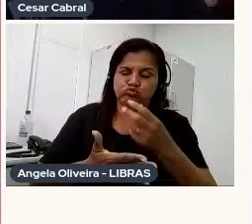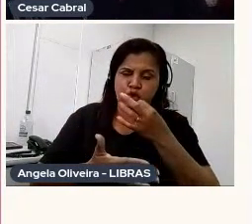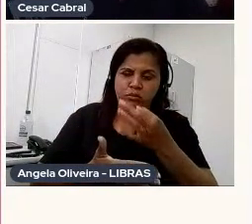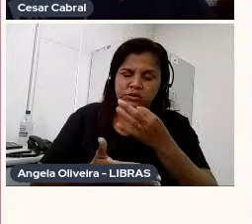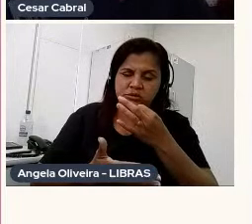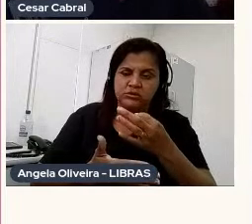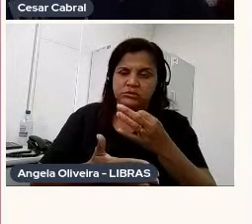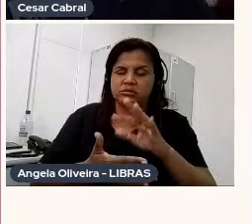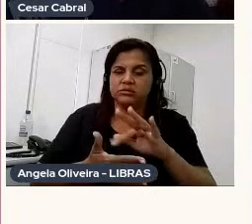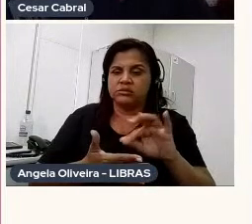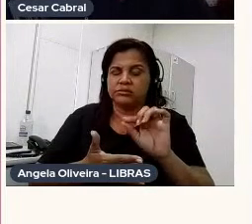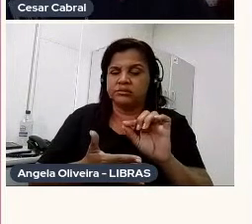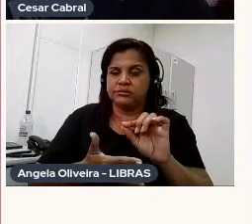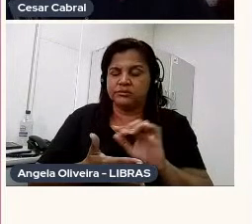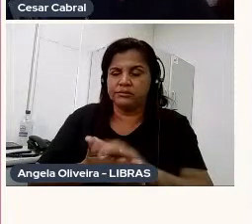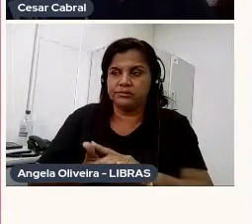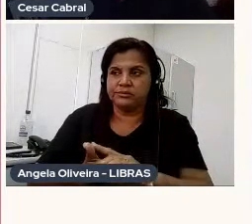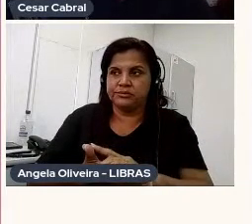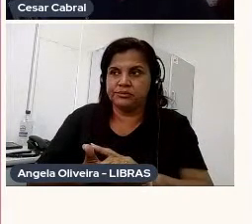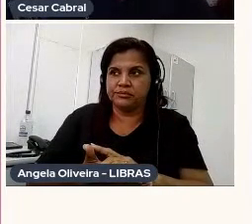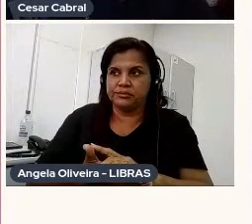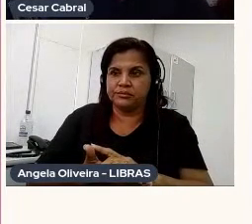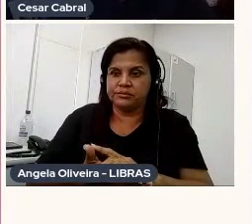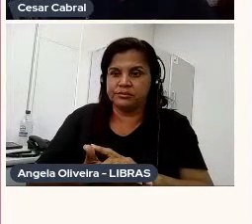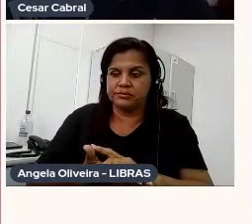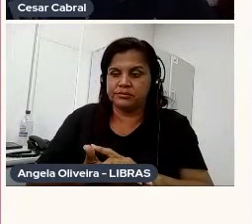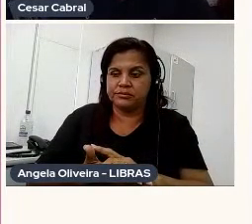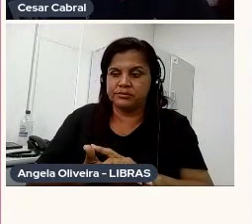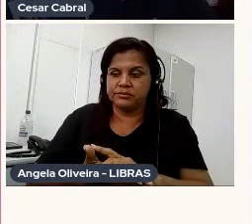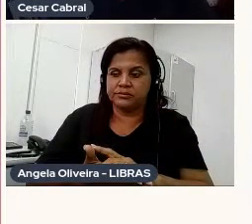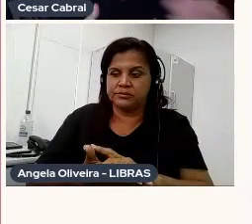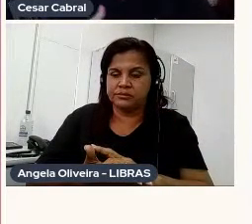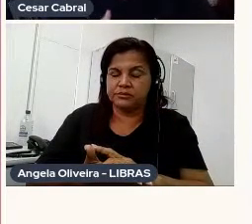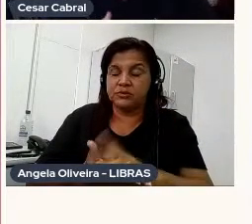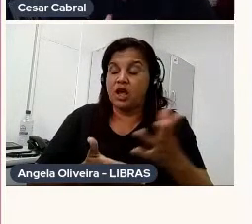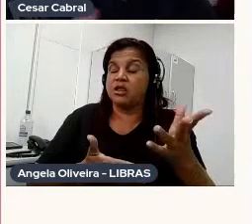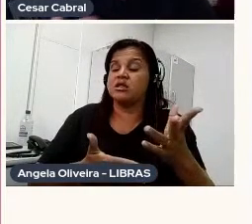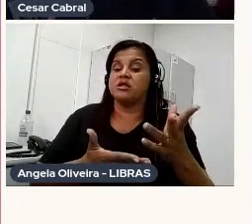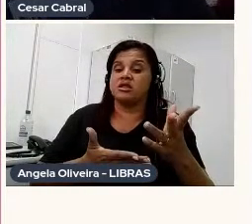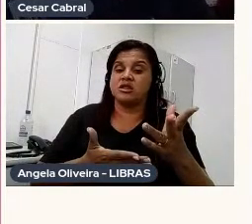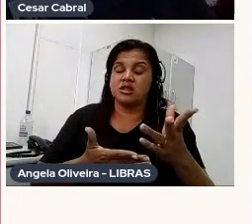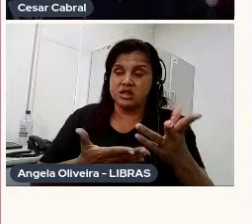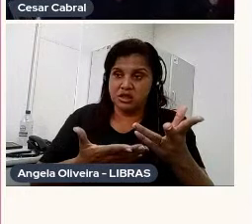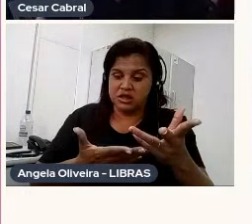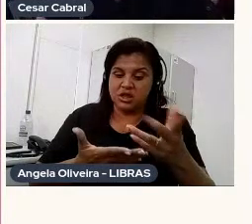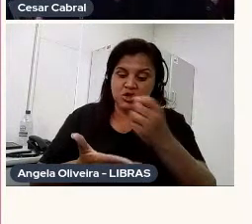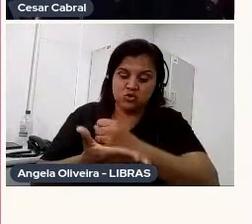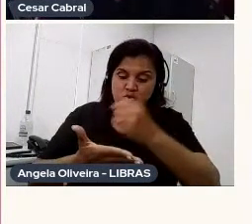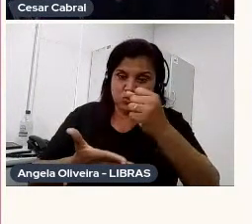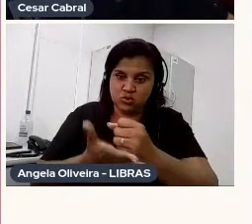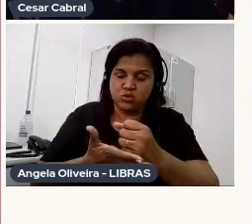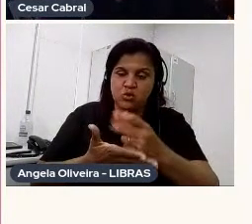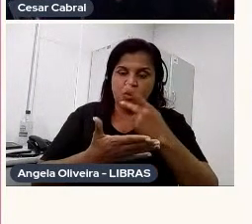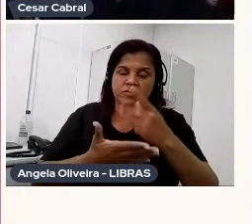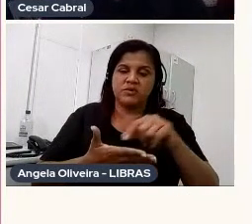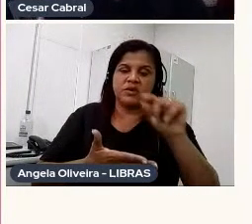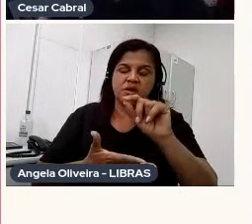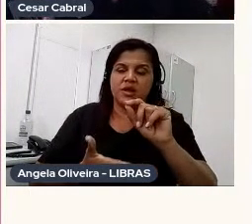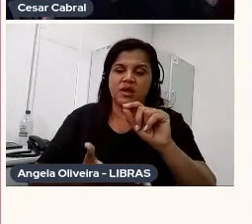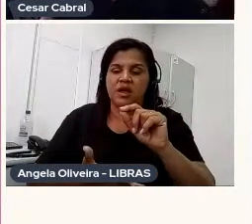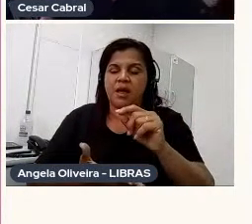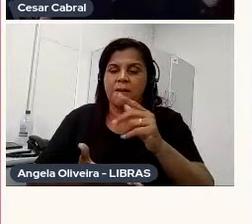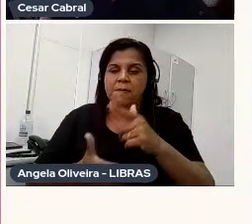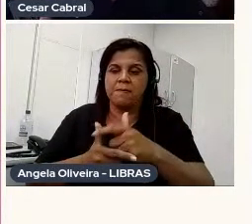e a única animação que teria nesse documentário eram os personagens, os personagens dariam depoimentos